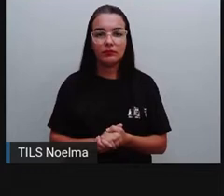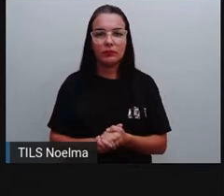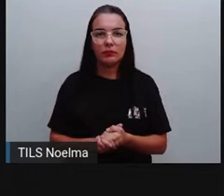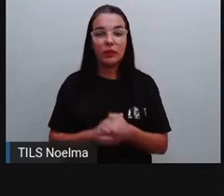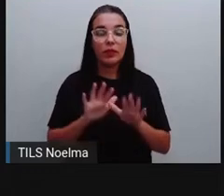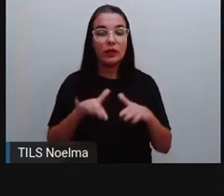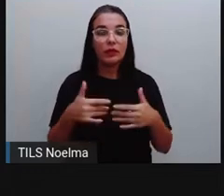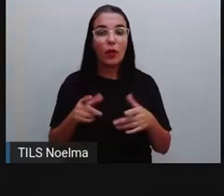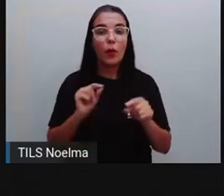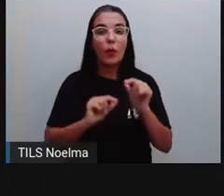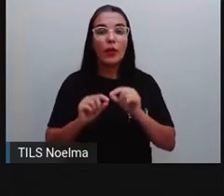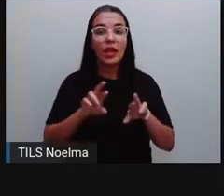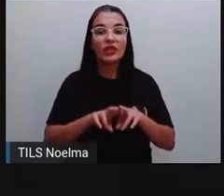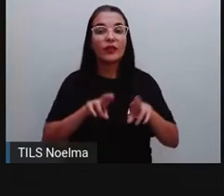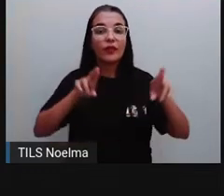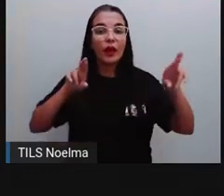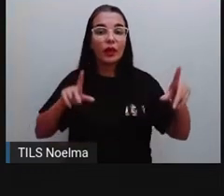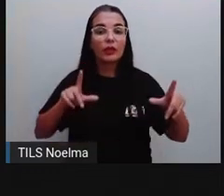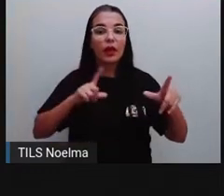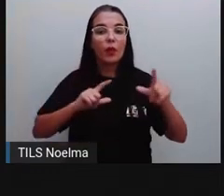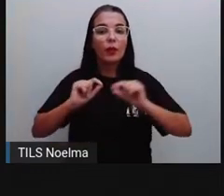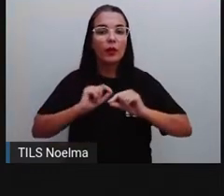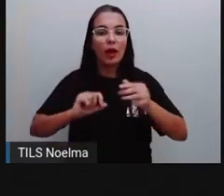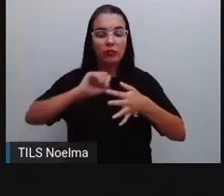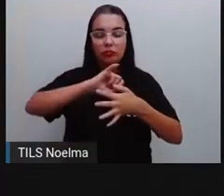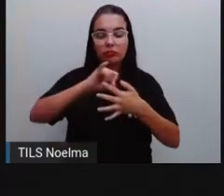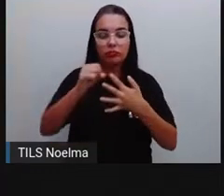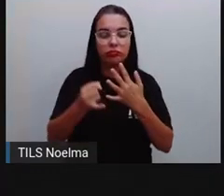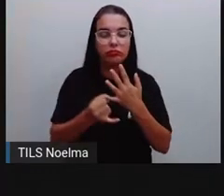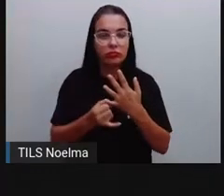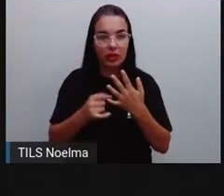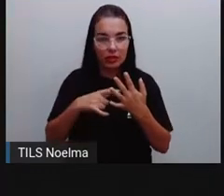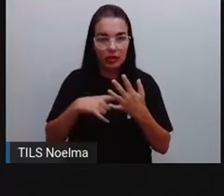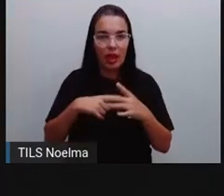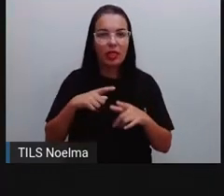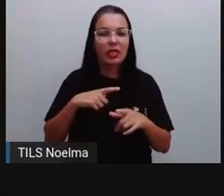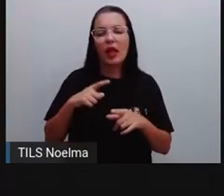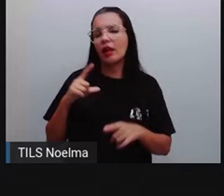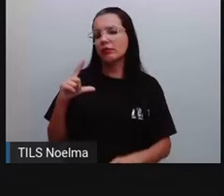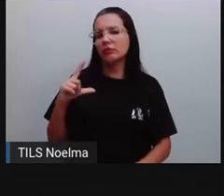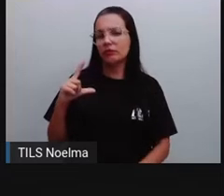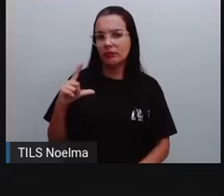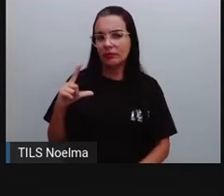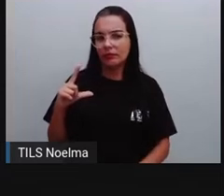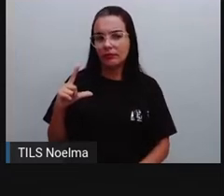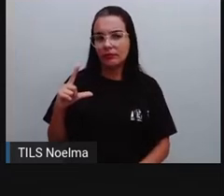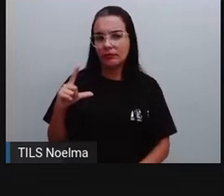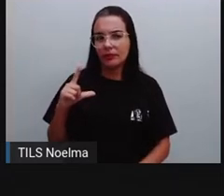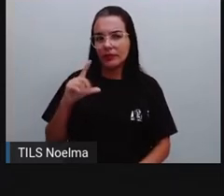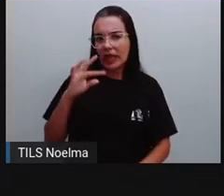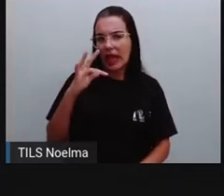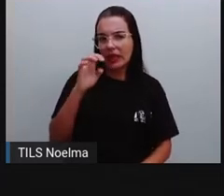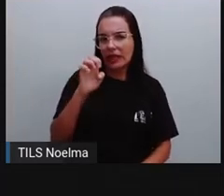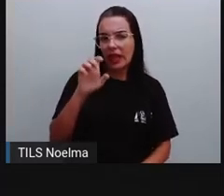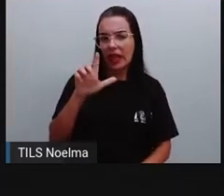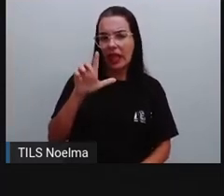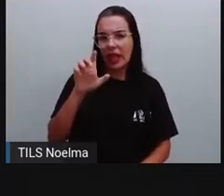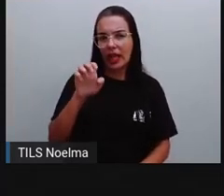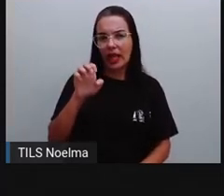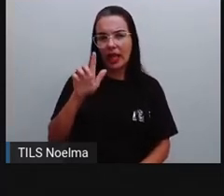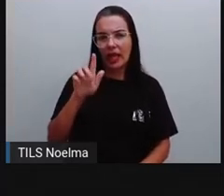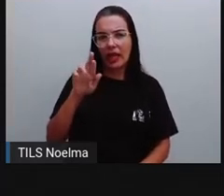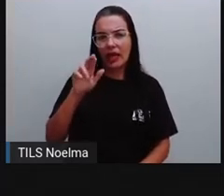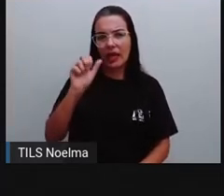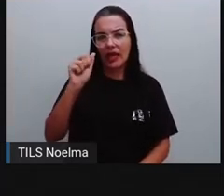A grande diferença entre essas redes sociais, que hoje a gente tem o Telegram, né? Que é muito parecido aí com o quê?